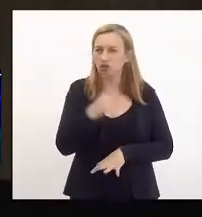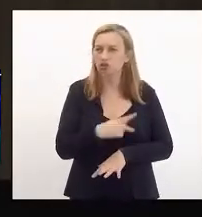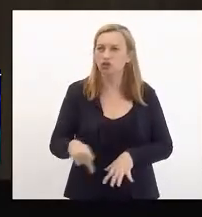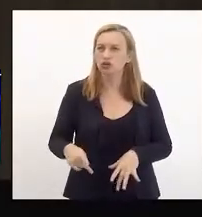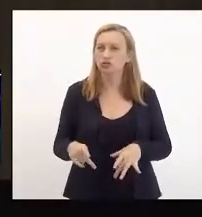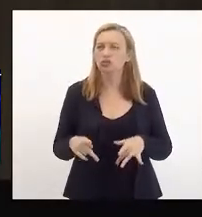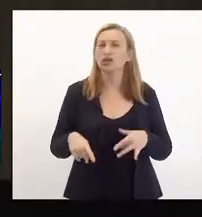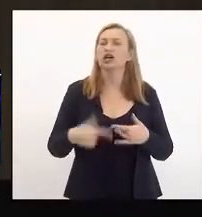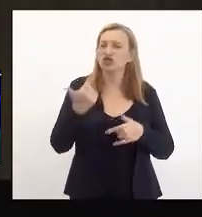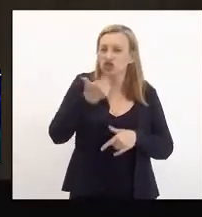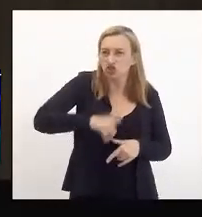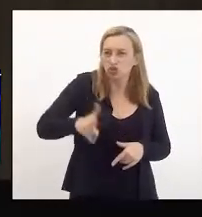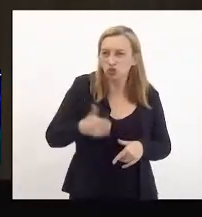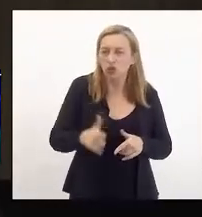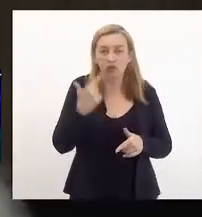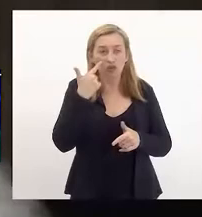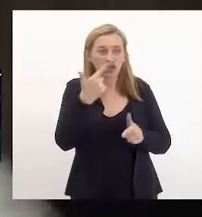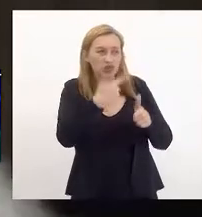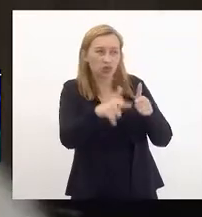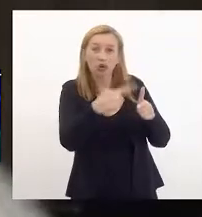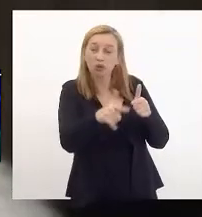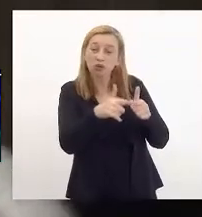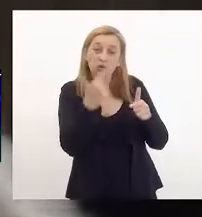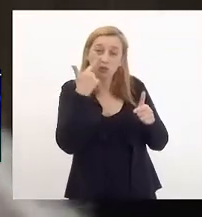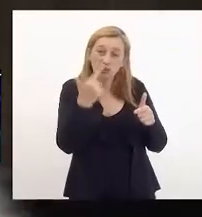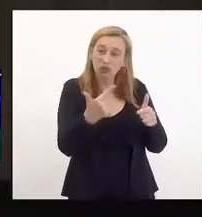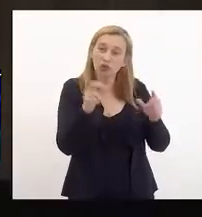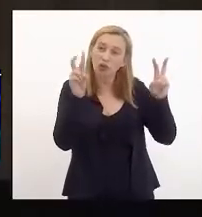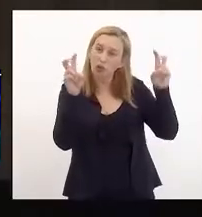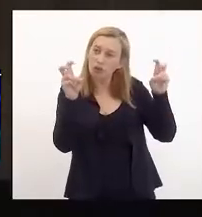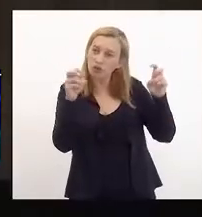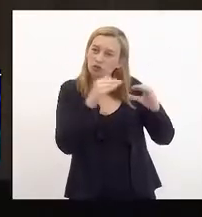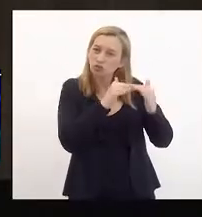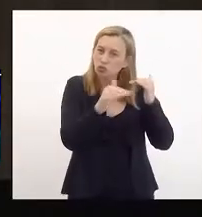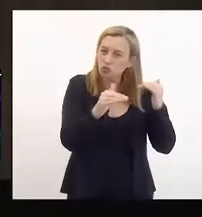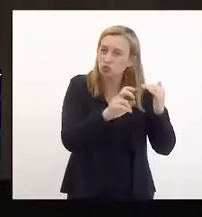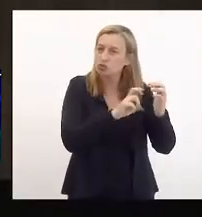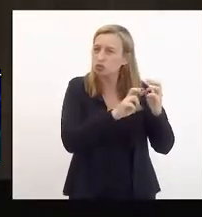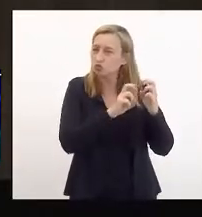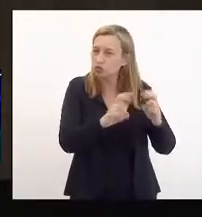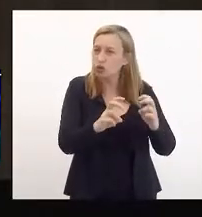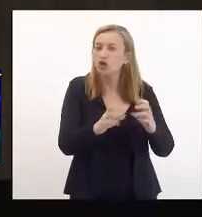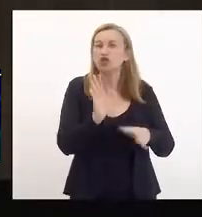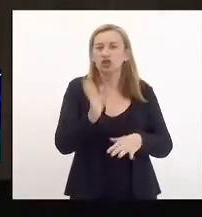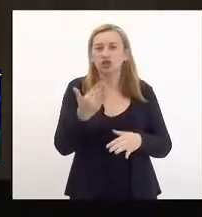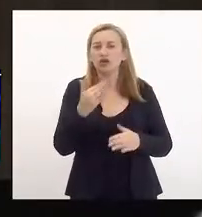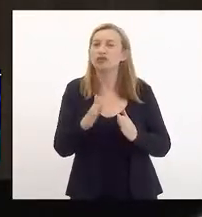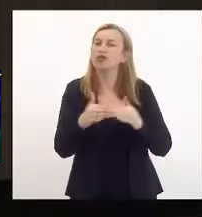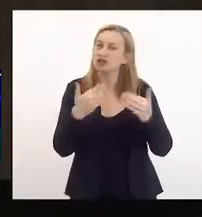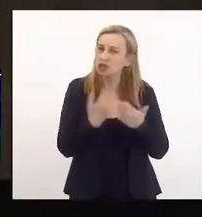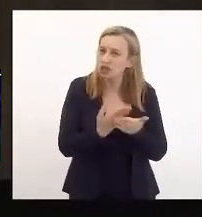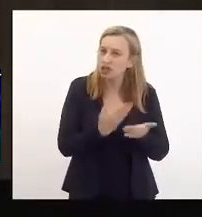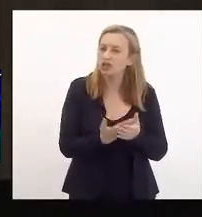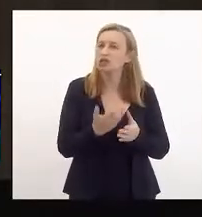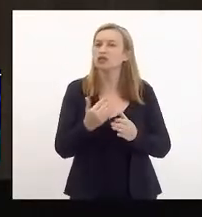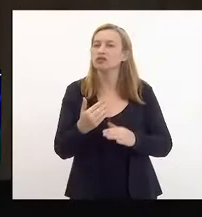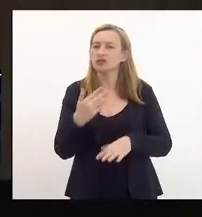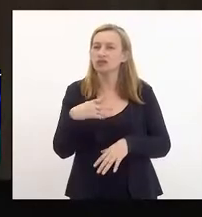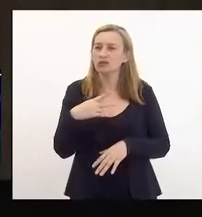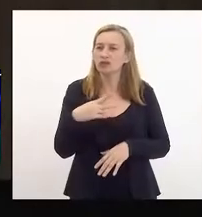vez, tendo em vista de problema que nós estamos enfrentando, sobre a questão da supervia. Eu fiz o requerimento, dei entrada aqui,